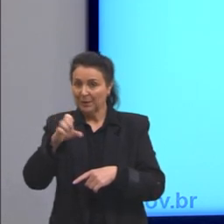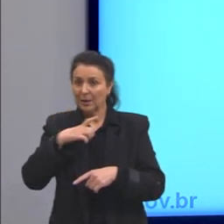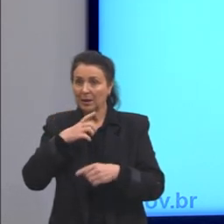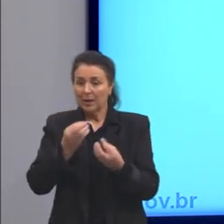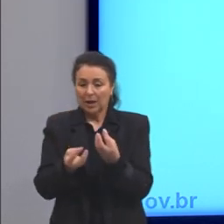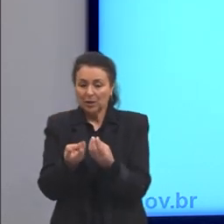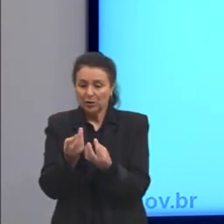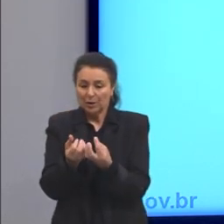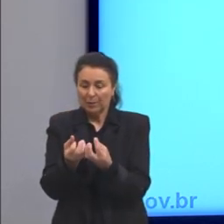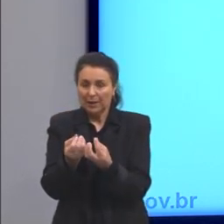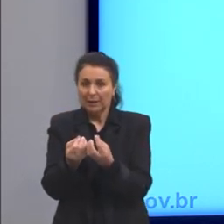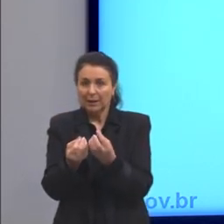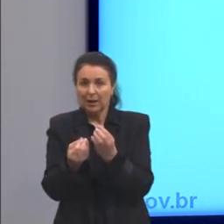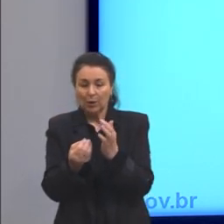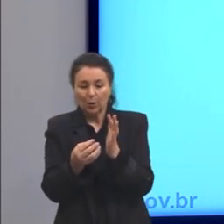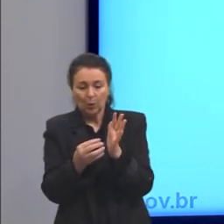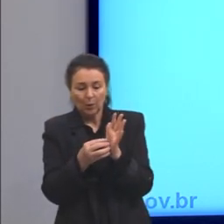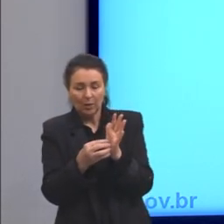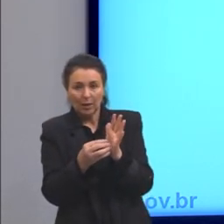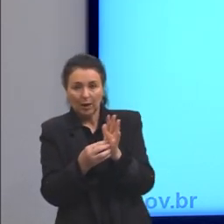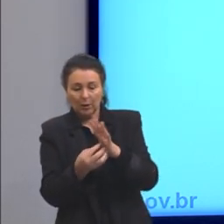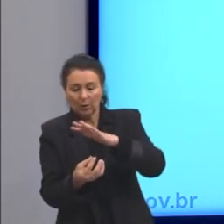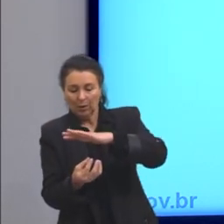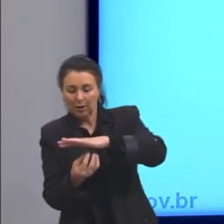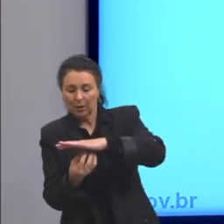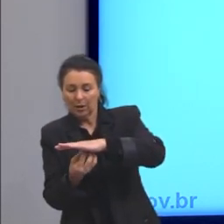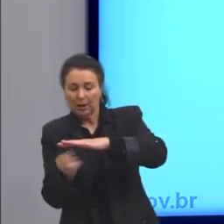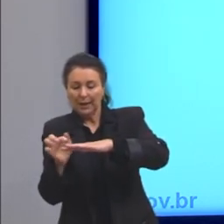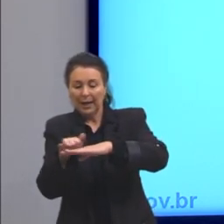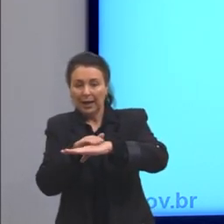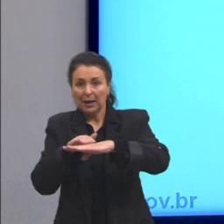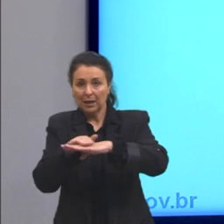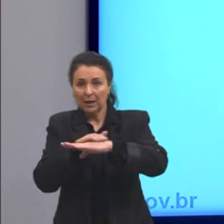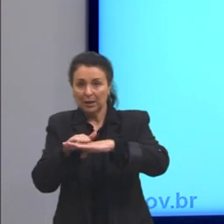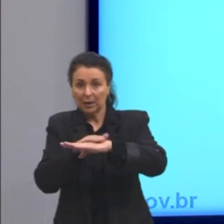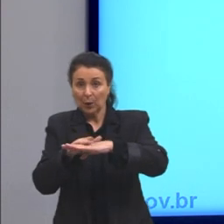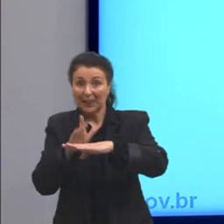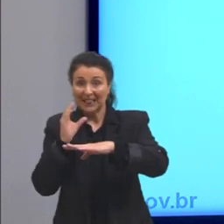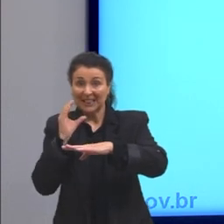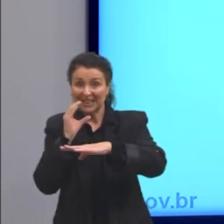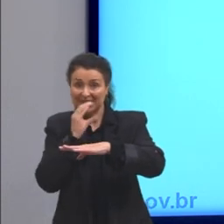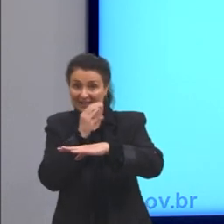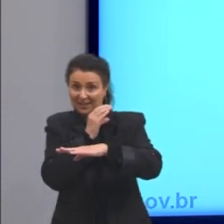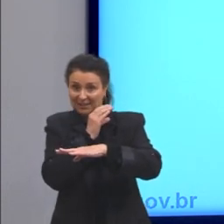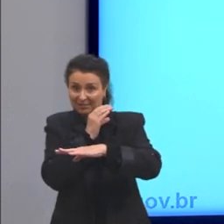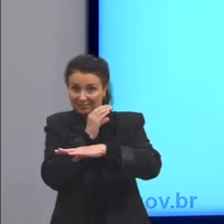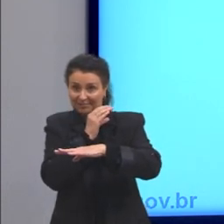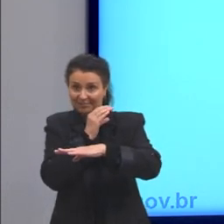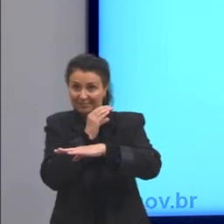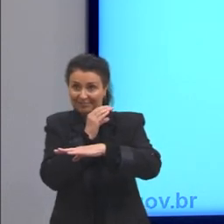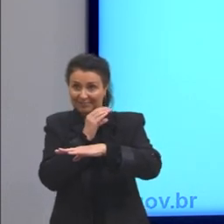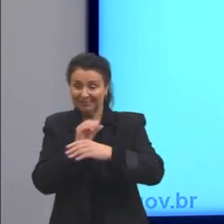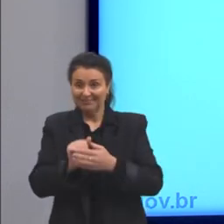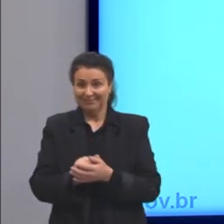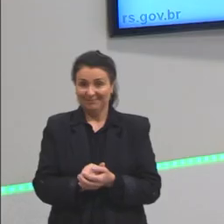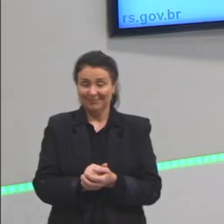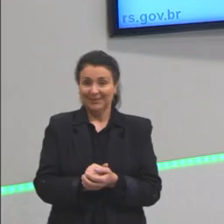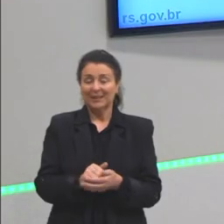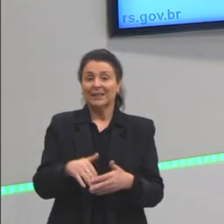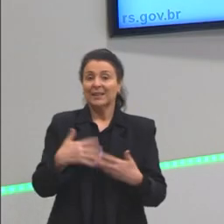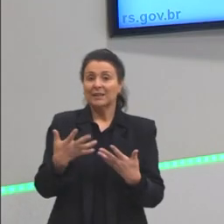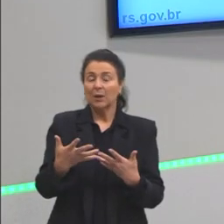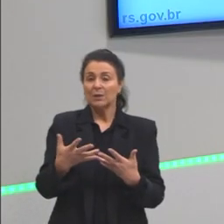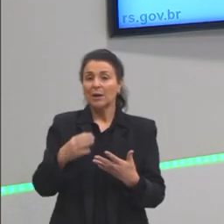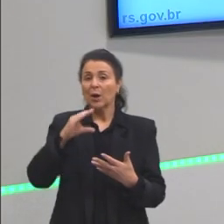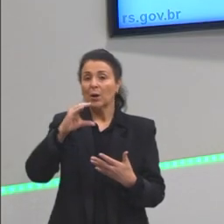estar em contato com essa região aqui, a temperatura alta vai chegar até essa extremidade aqui. Então, isso é